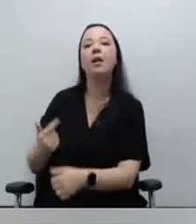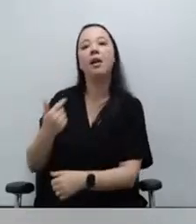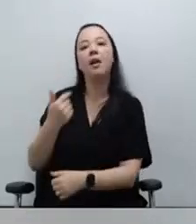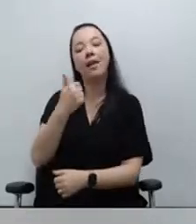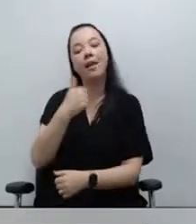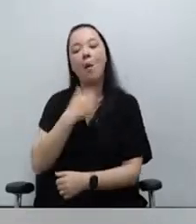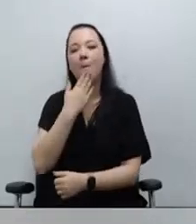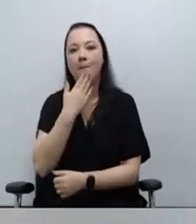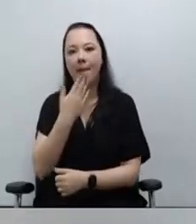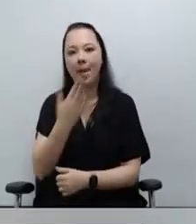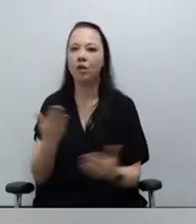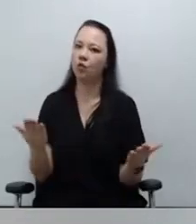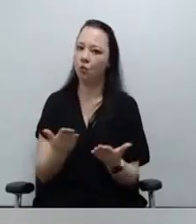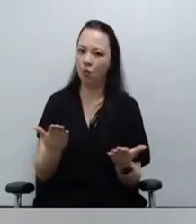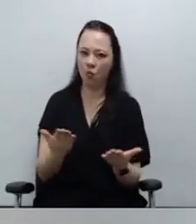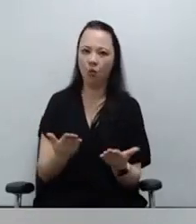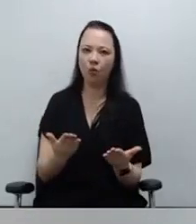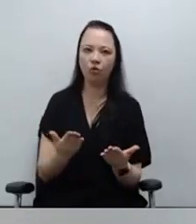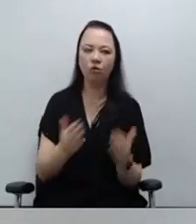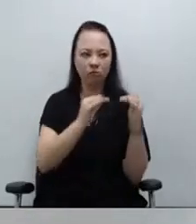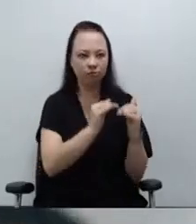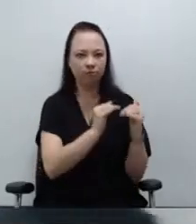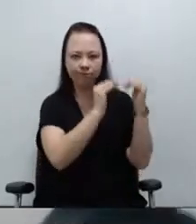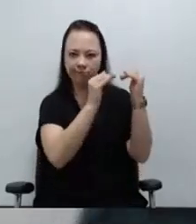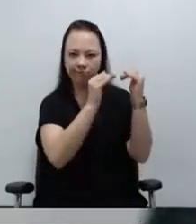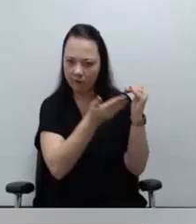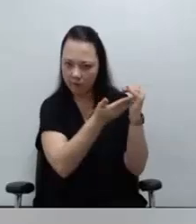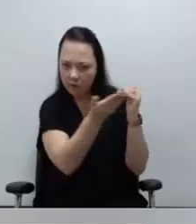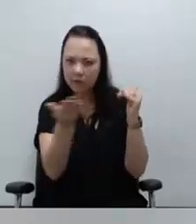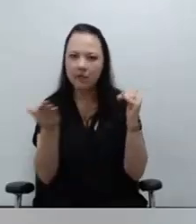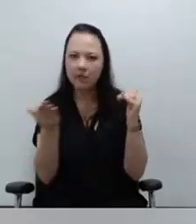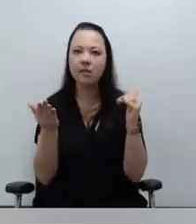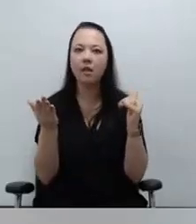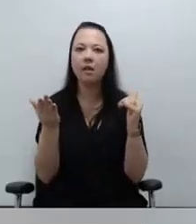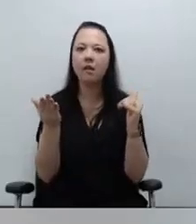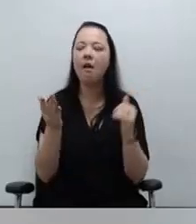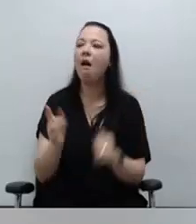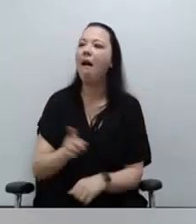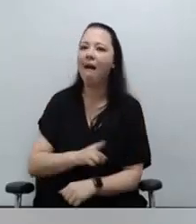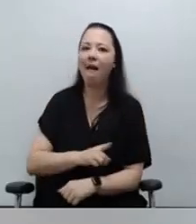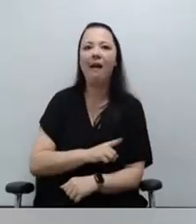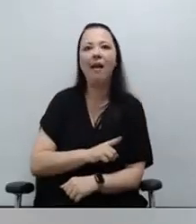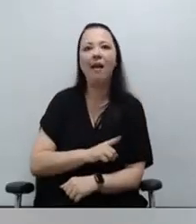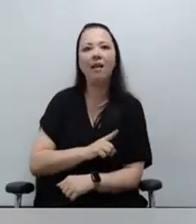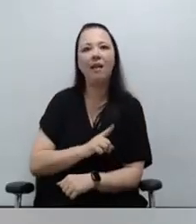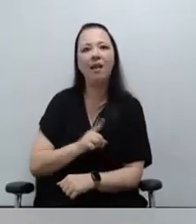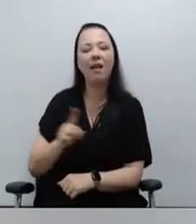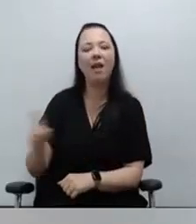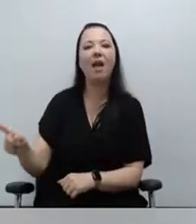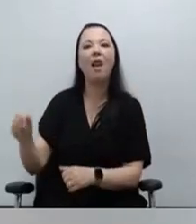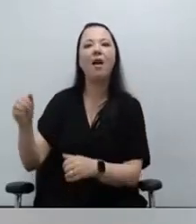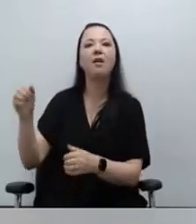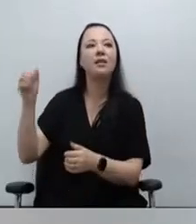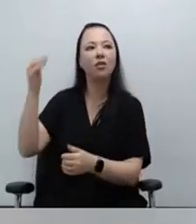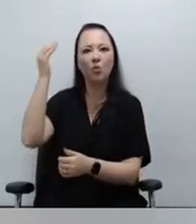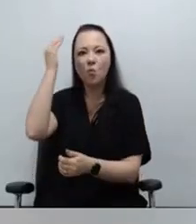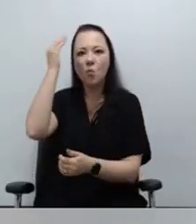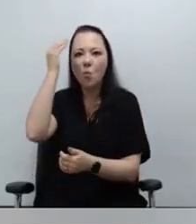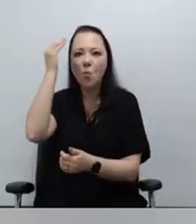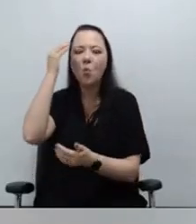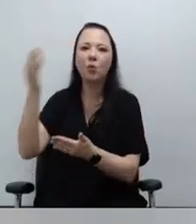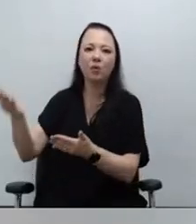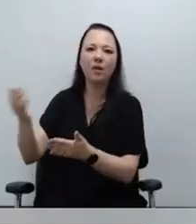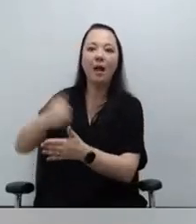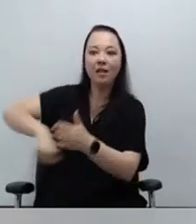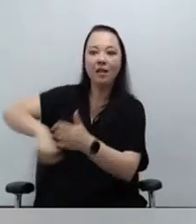a presidência, a corrigidoria, cada um de vossas excelências, é que ela seja punida, responsabilizada, civilmente